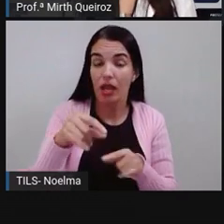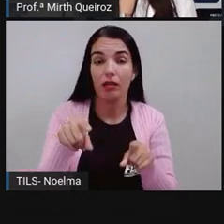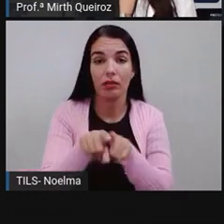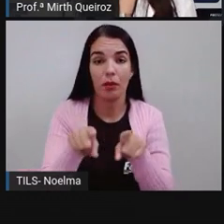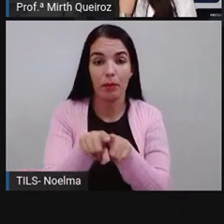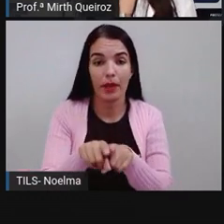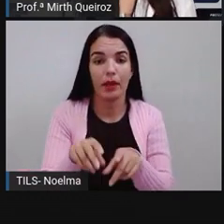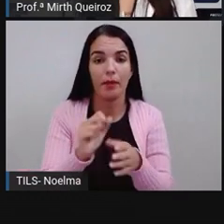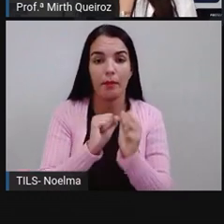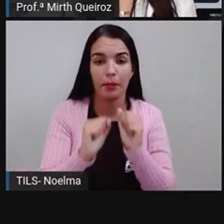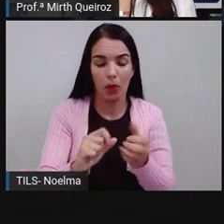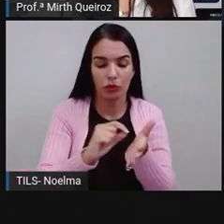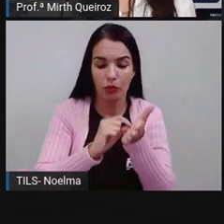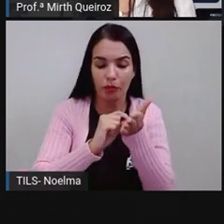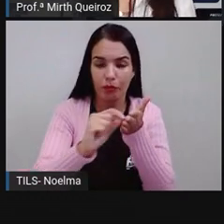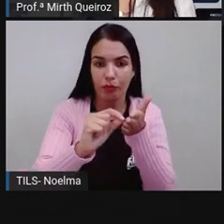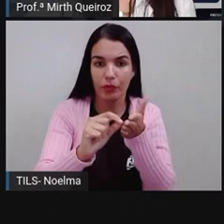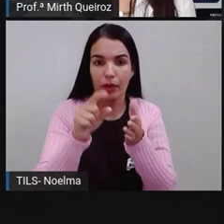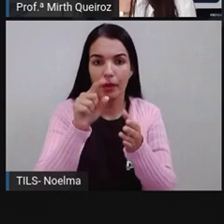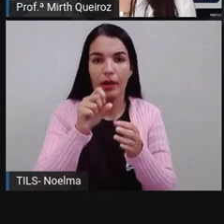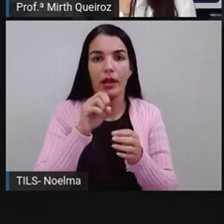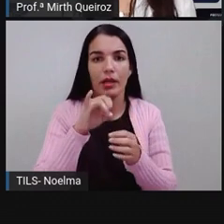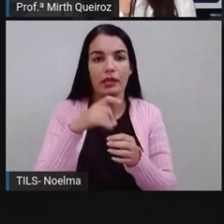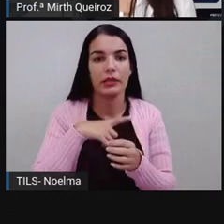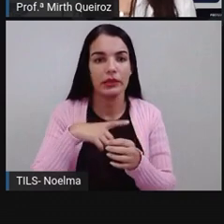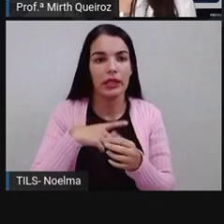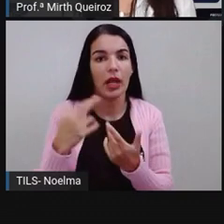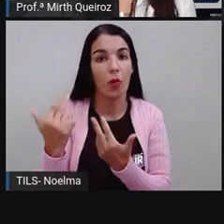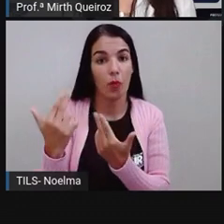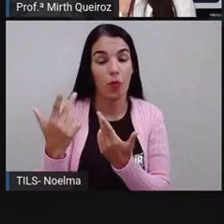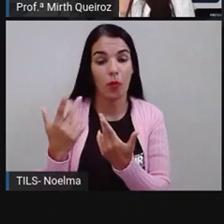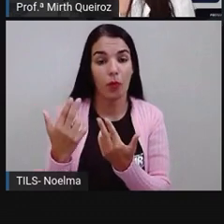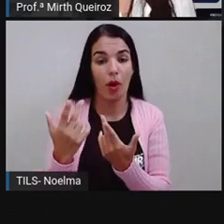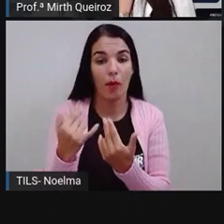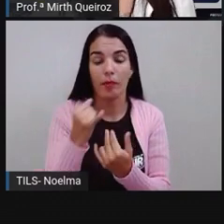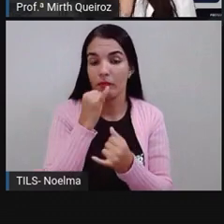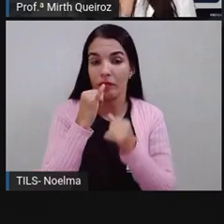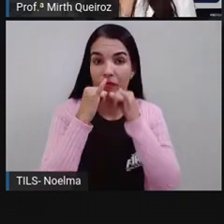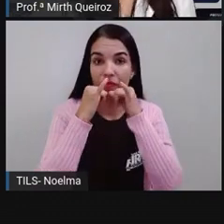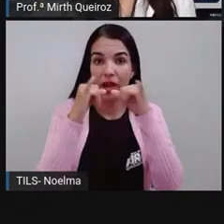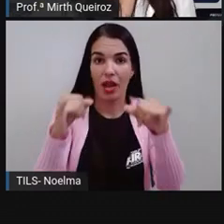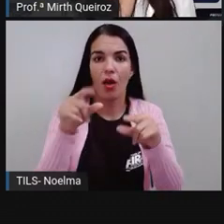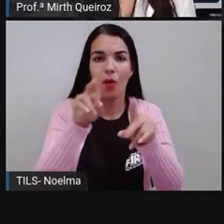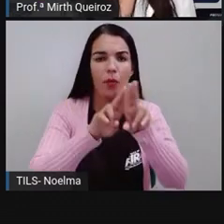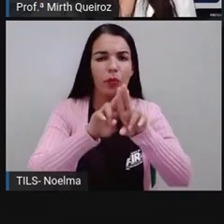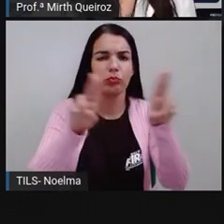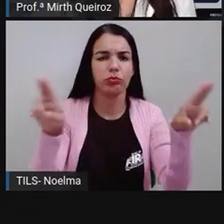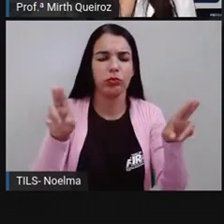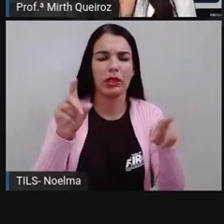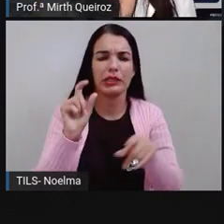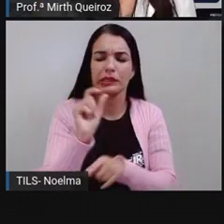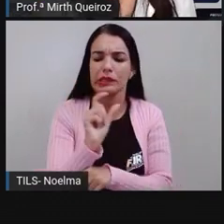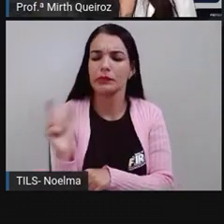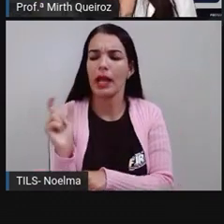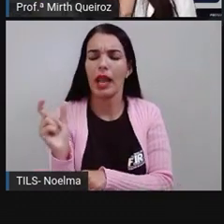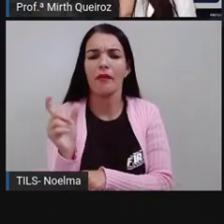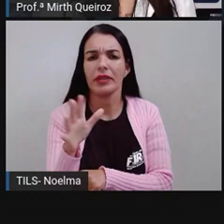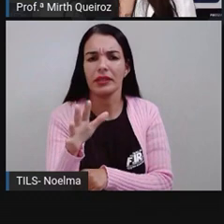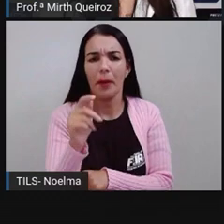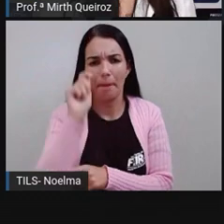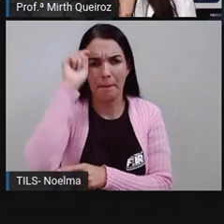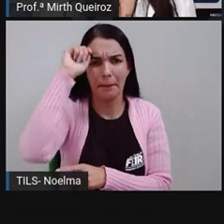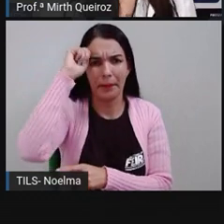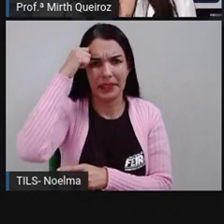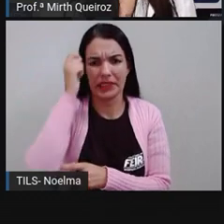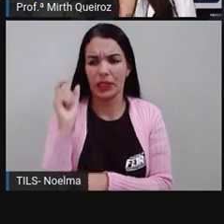grifar aqui. E que seria a mesma coisa aí dessas palavras. Vocês sabem aí o que que significam aí essas